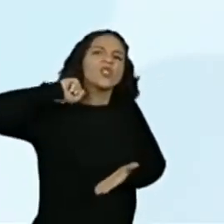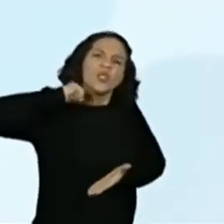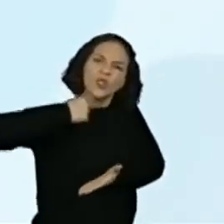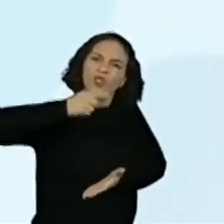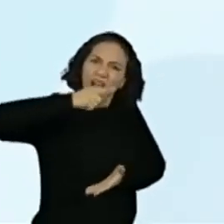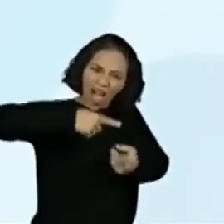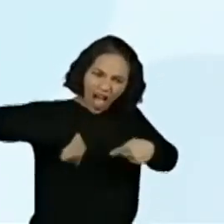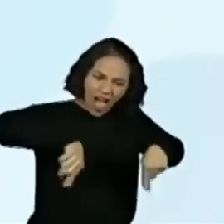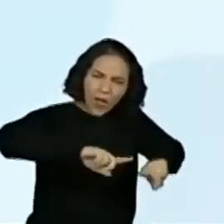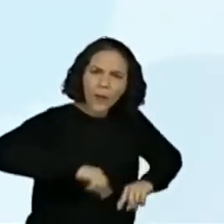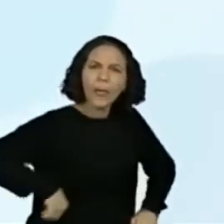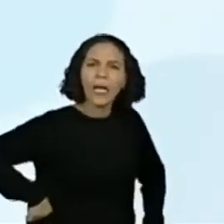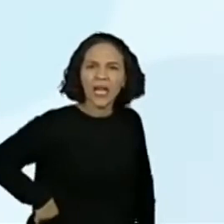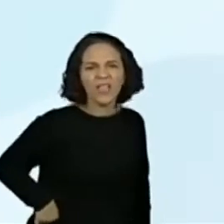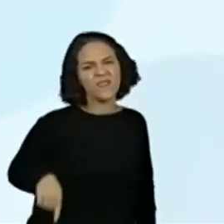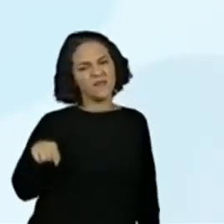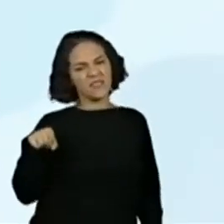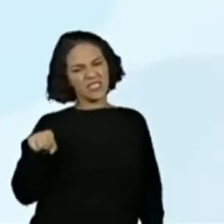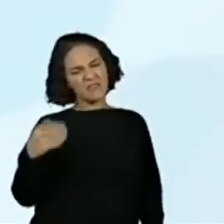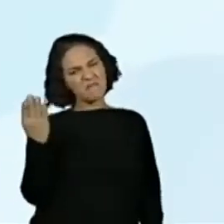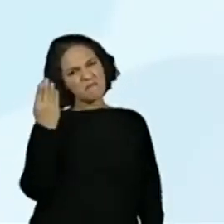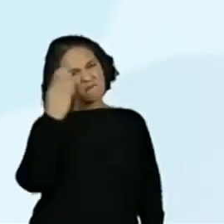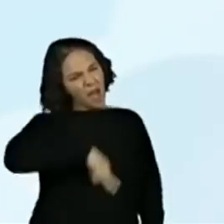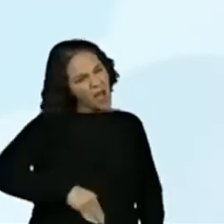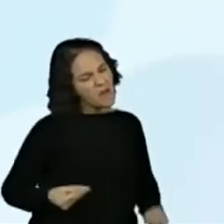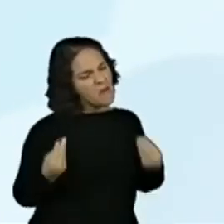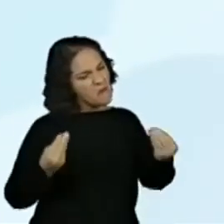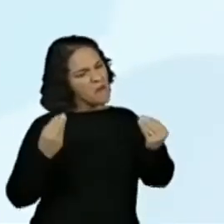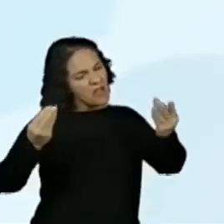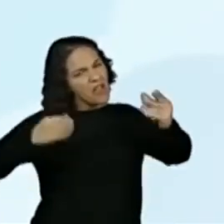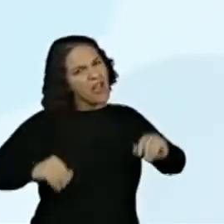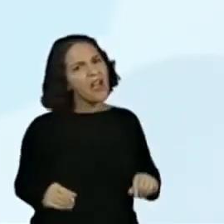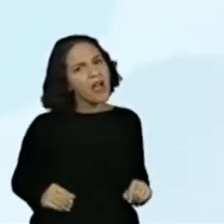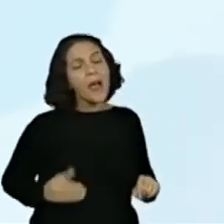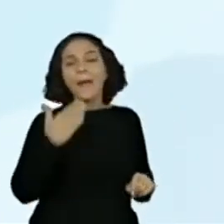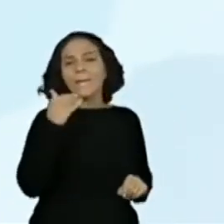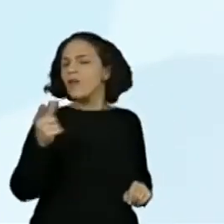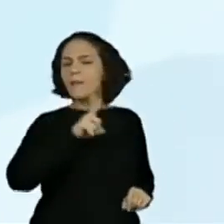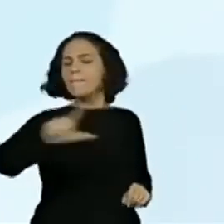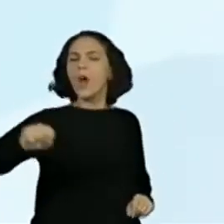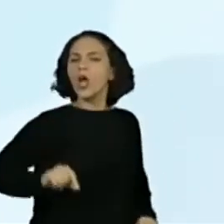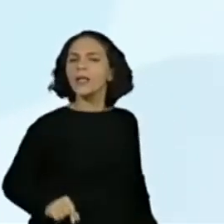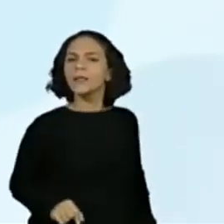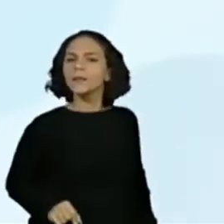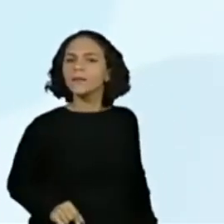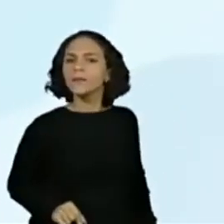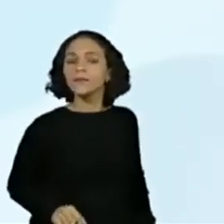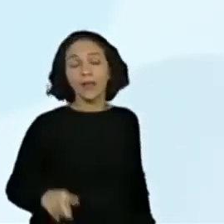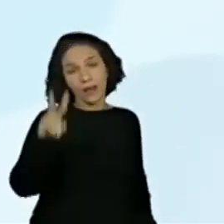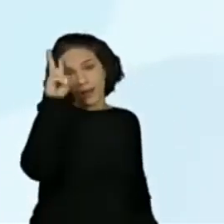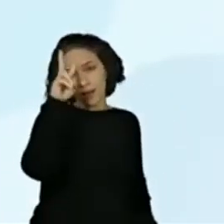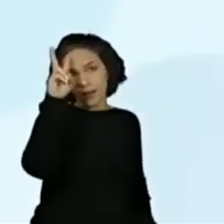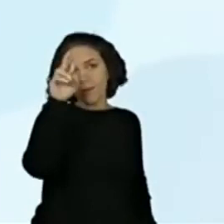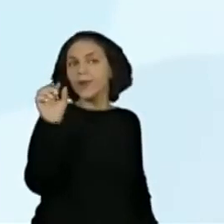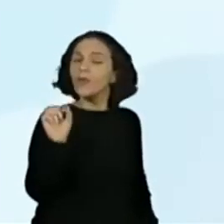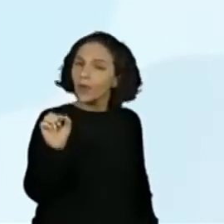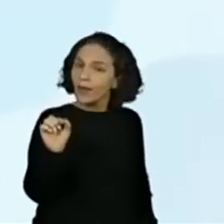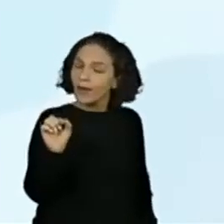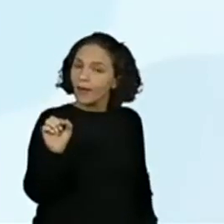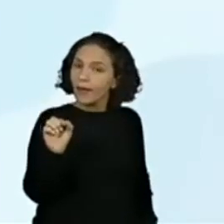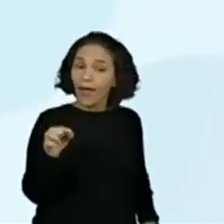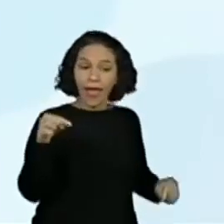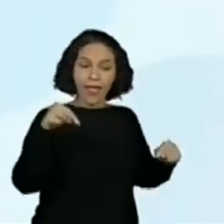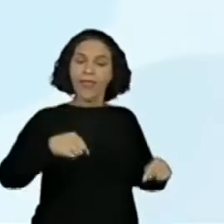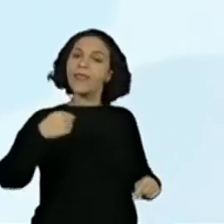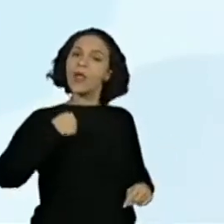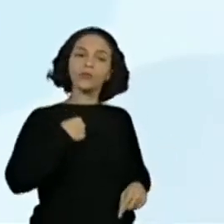mago. Vindo de você, as intenções nunca são boas. Melhor você ir embora. Lembre-se, neste reino eu sou o